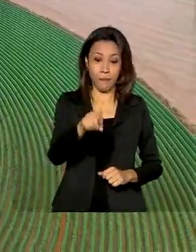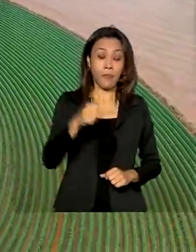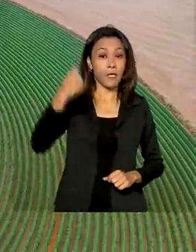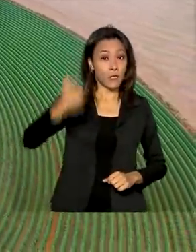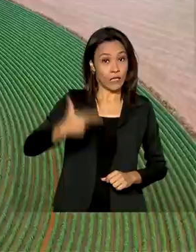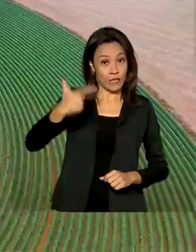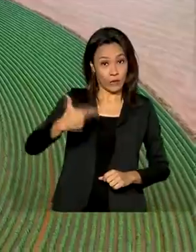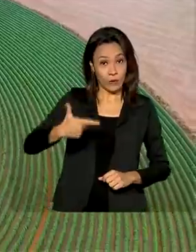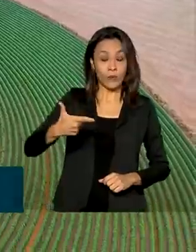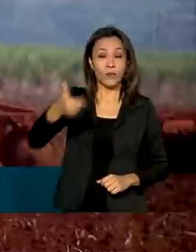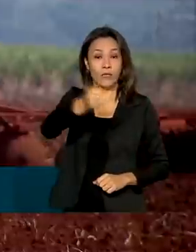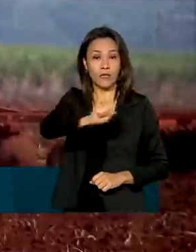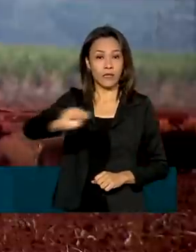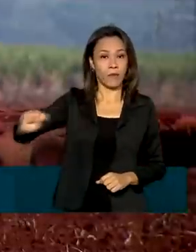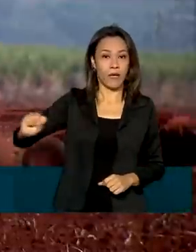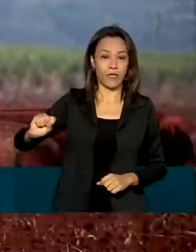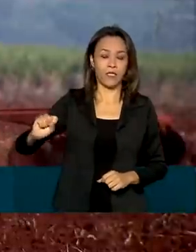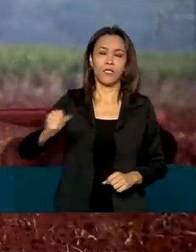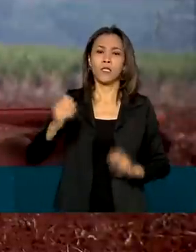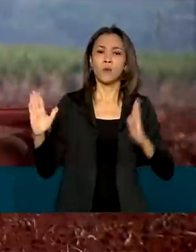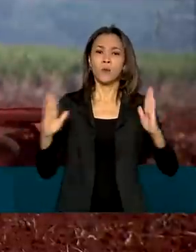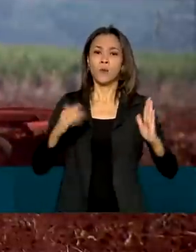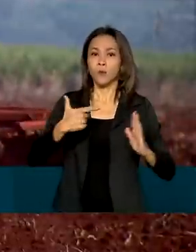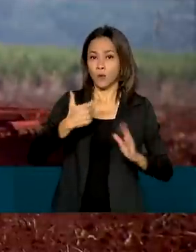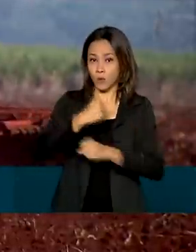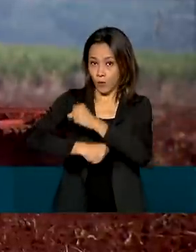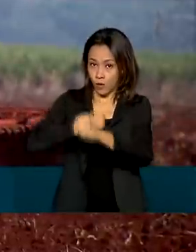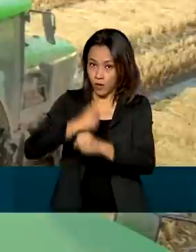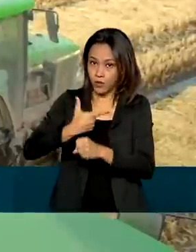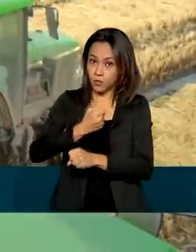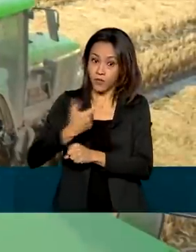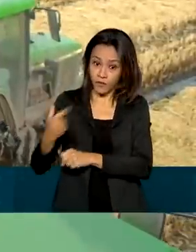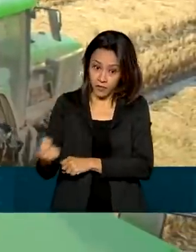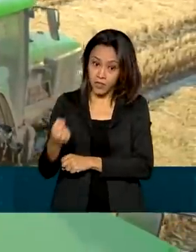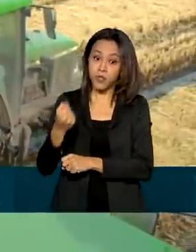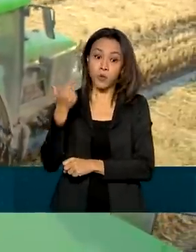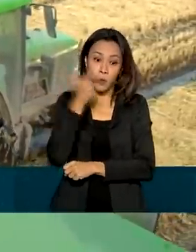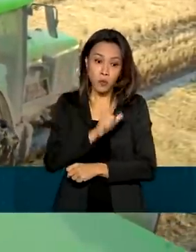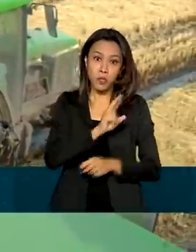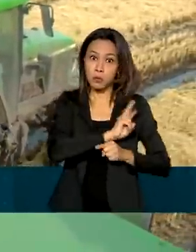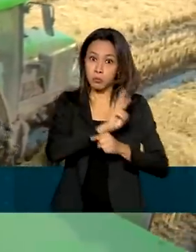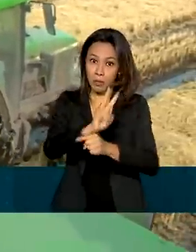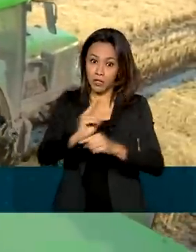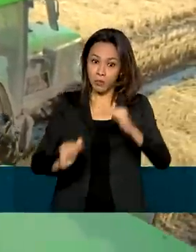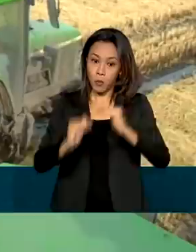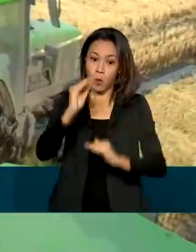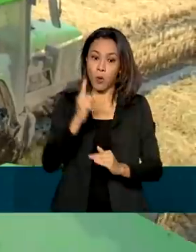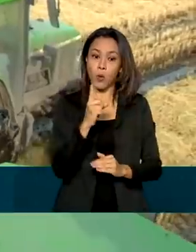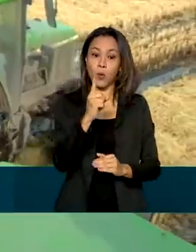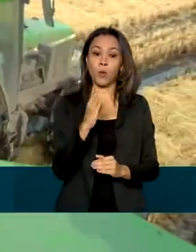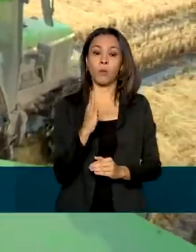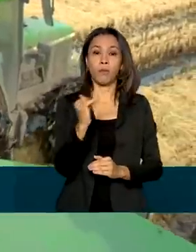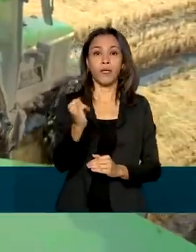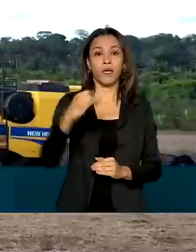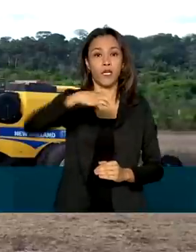semestre de 2020, o total contratado pela linha de crédito superou R 1,9 bilhão,